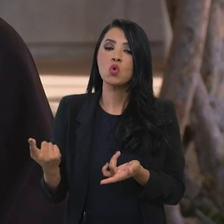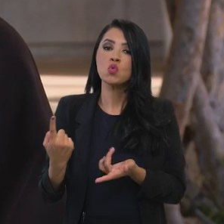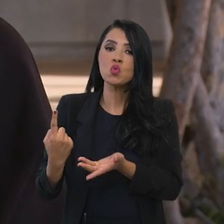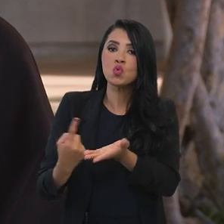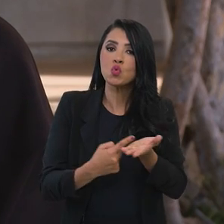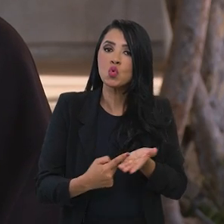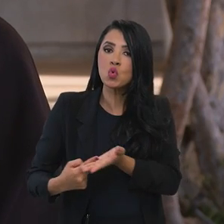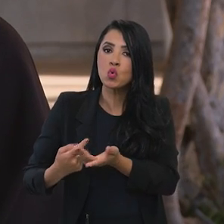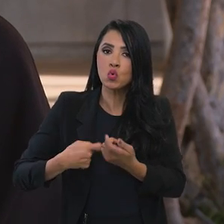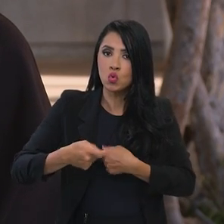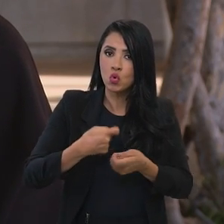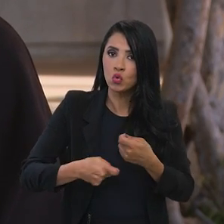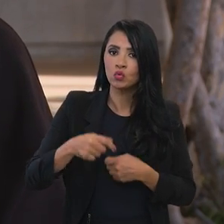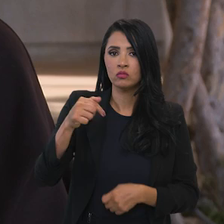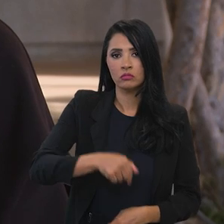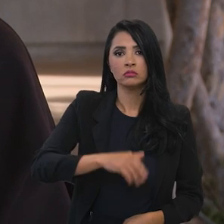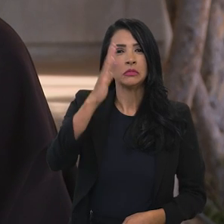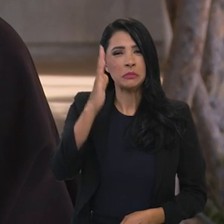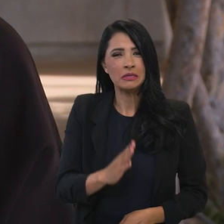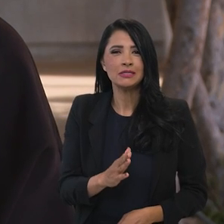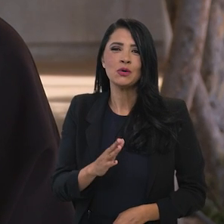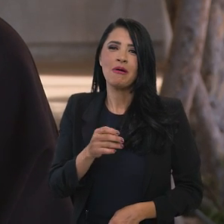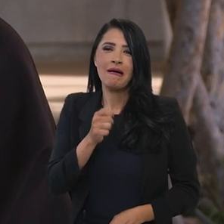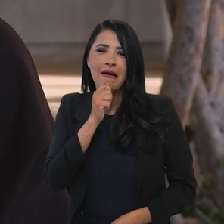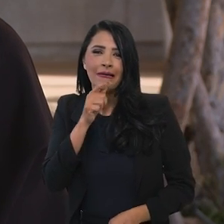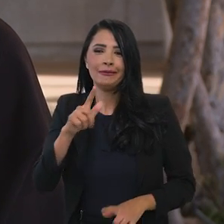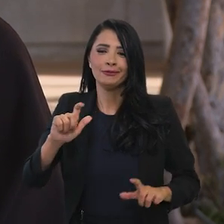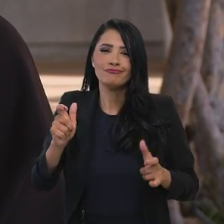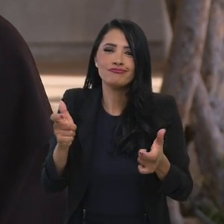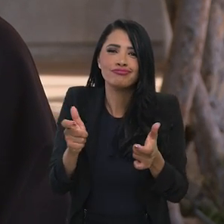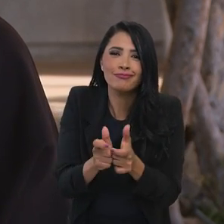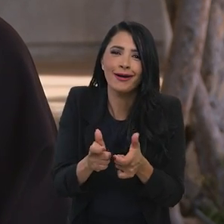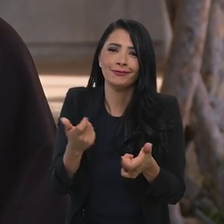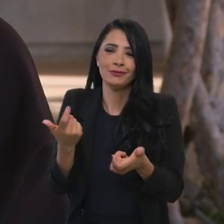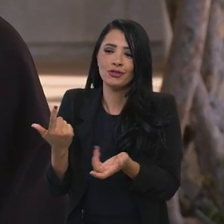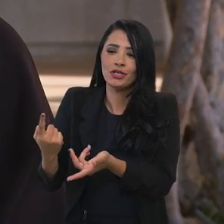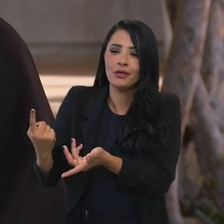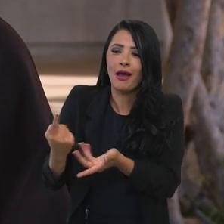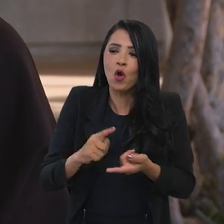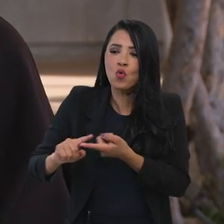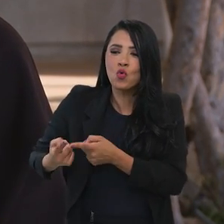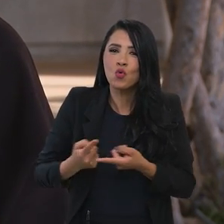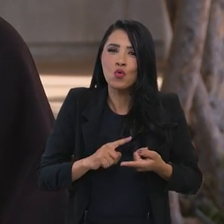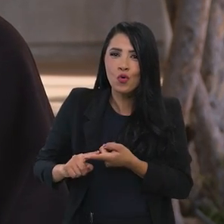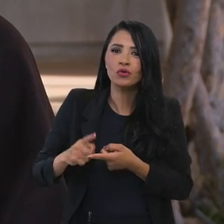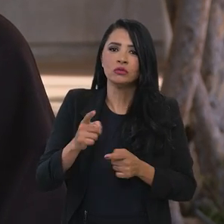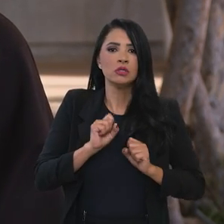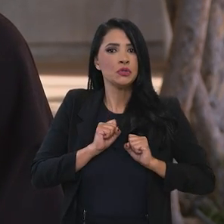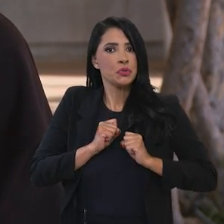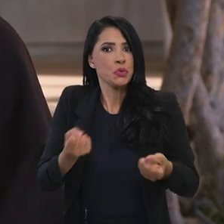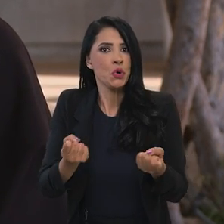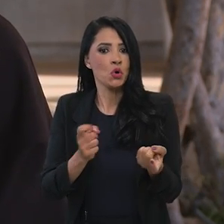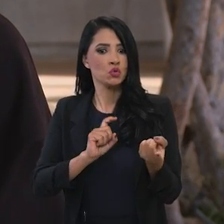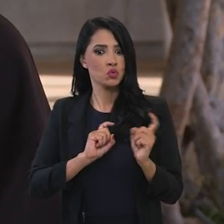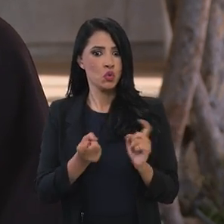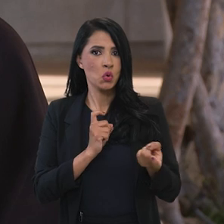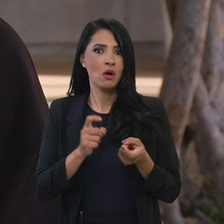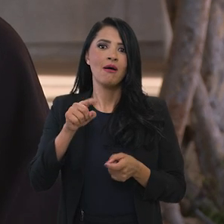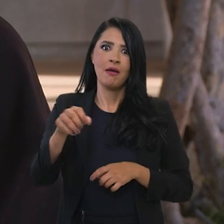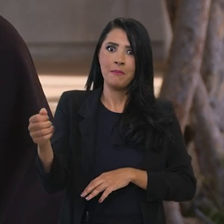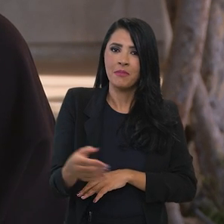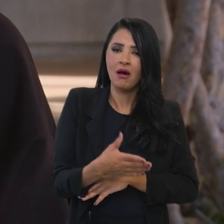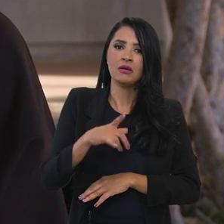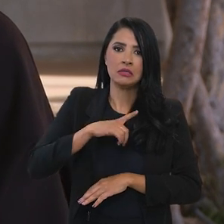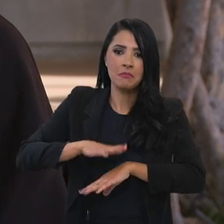Brasil é um país que ainda tem uma rede limitada de acordos comerciais e o esforço dessa administração é concluir mais